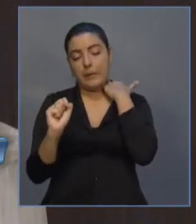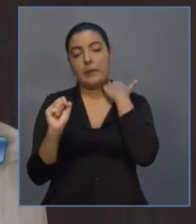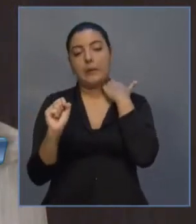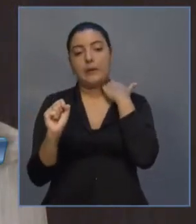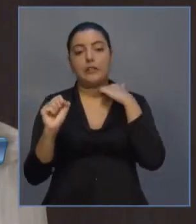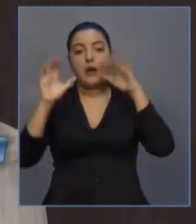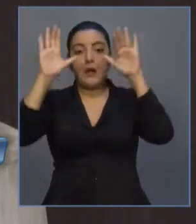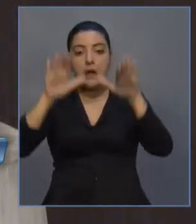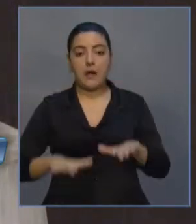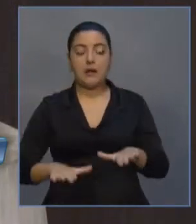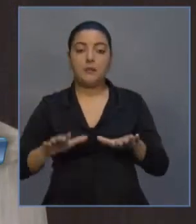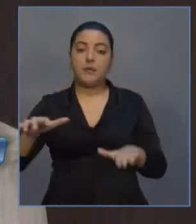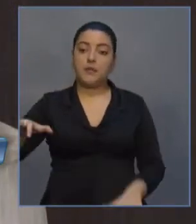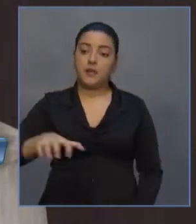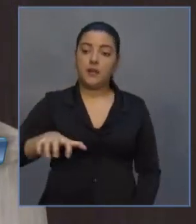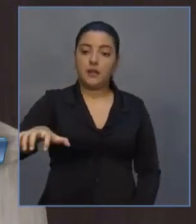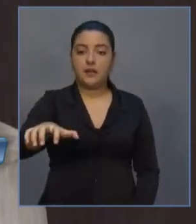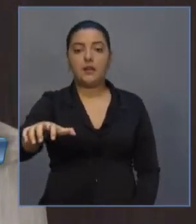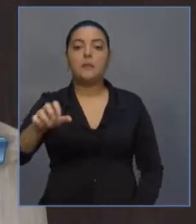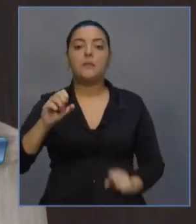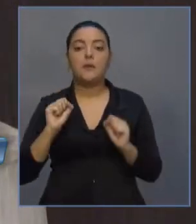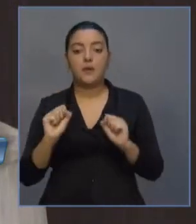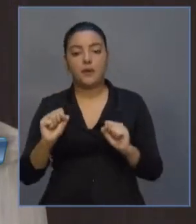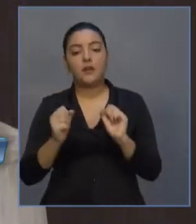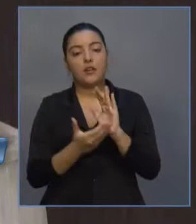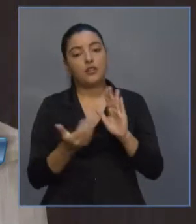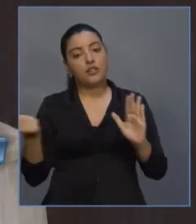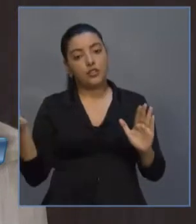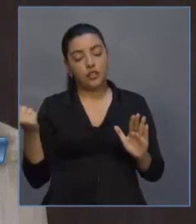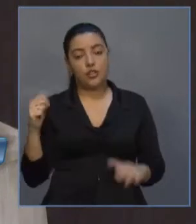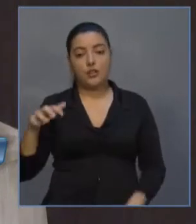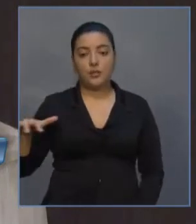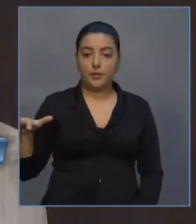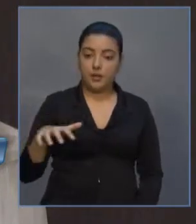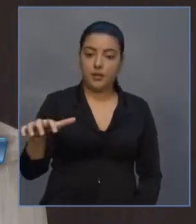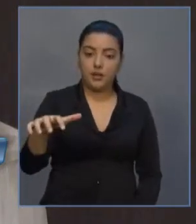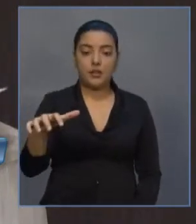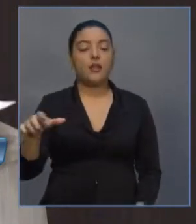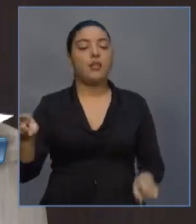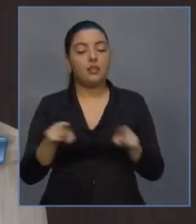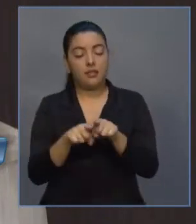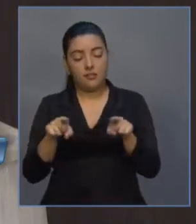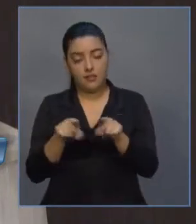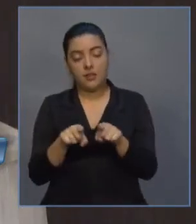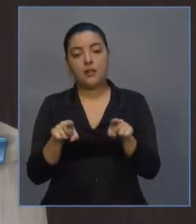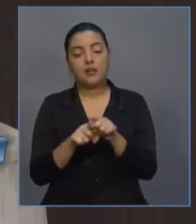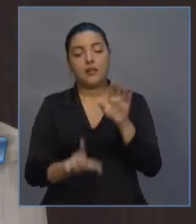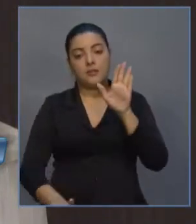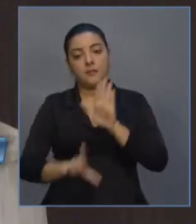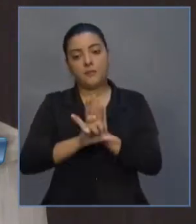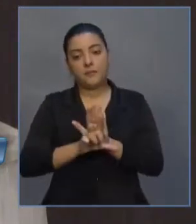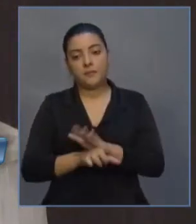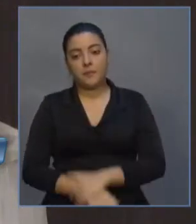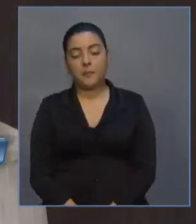aeroporto regional do Cariri. Portanto, ele retira o Cariri também da lei.